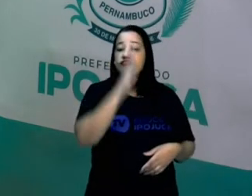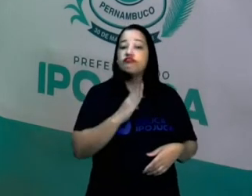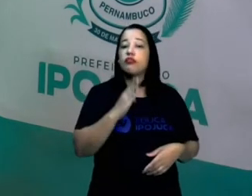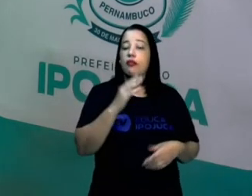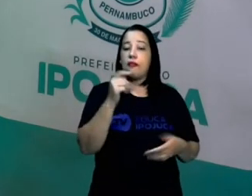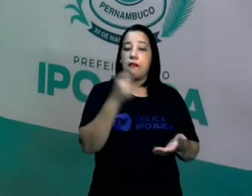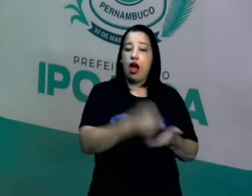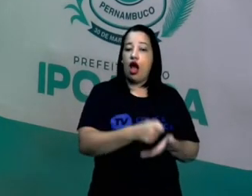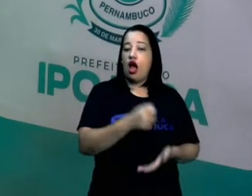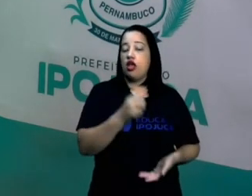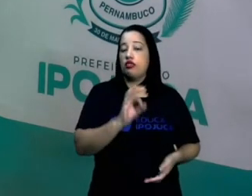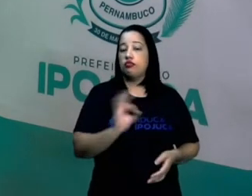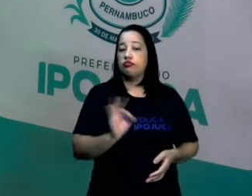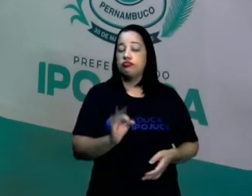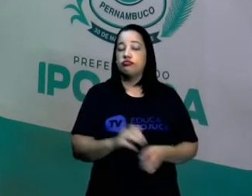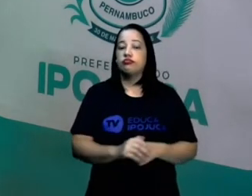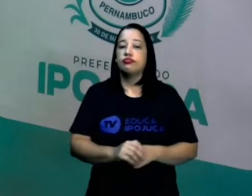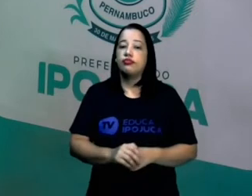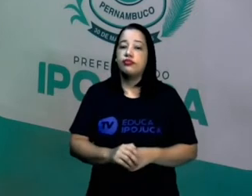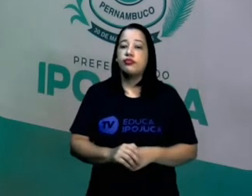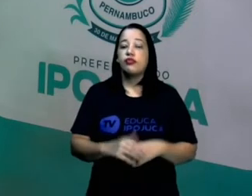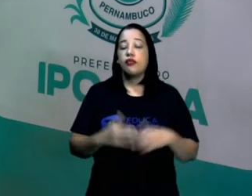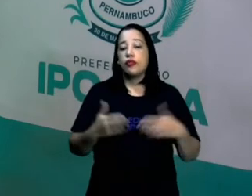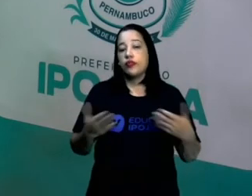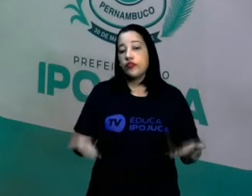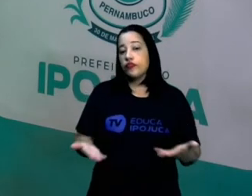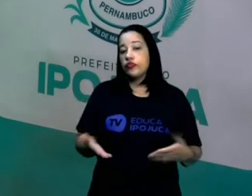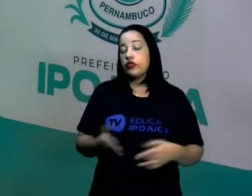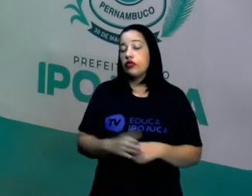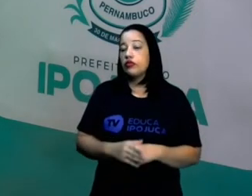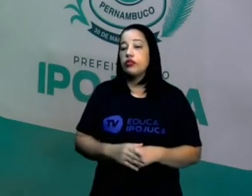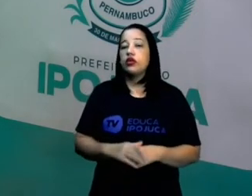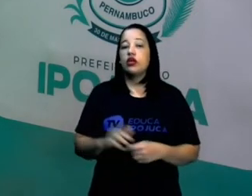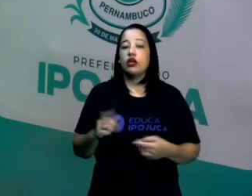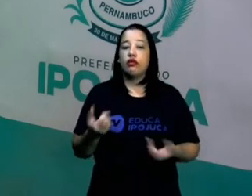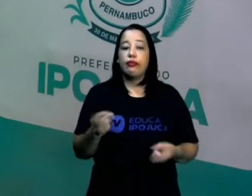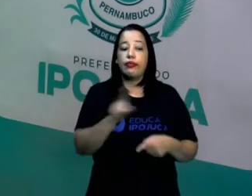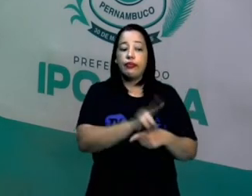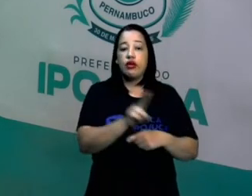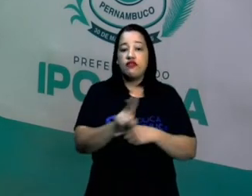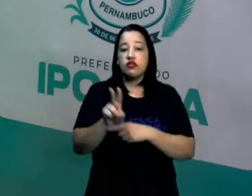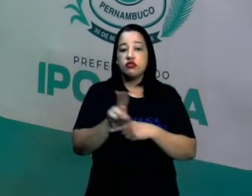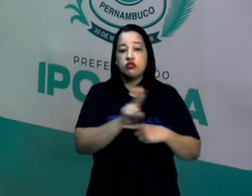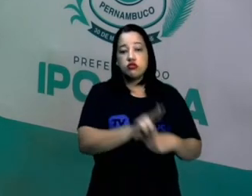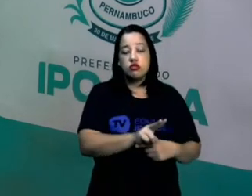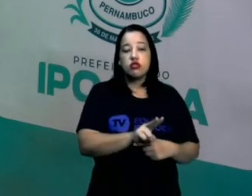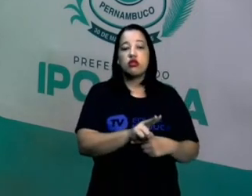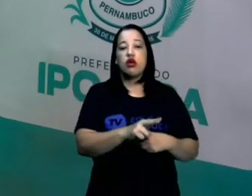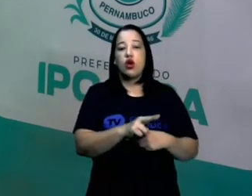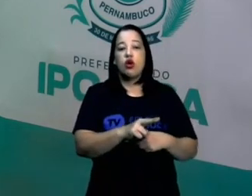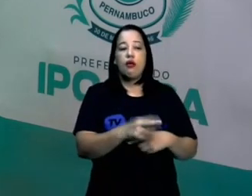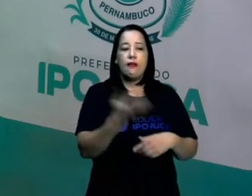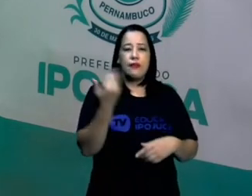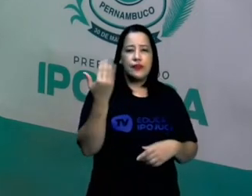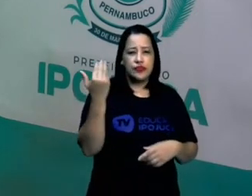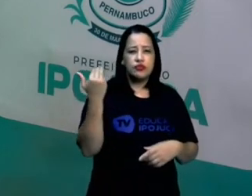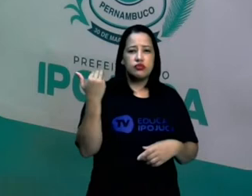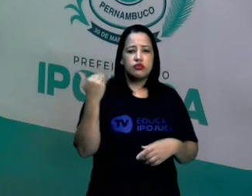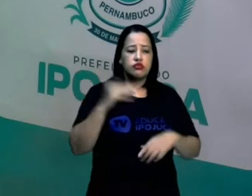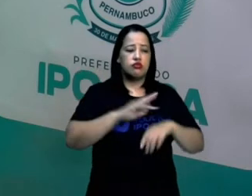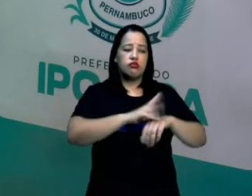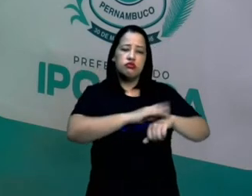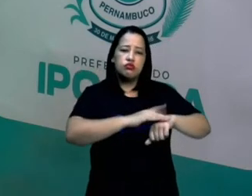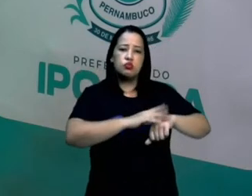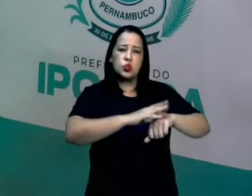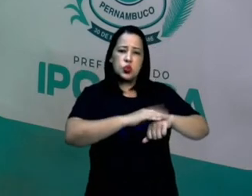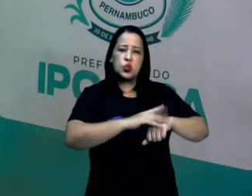acesso à informação com relação à prevenção de algumas doenças que antigamente não se tinha tanta